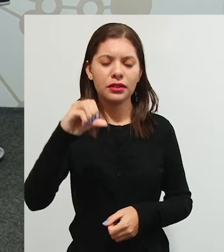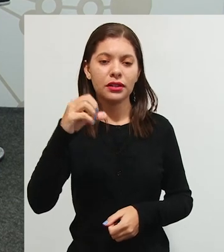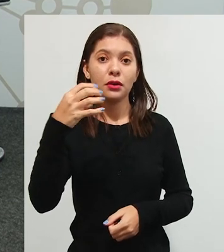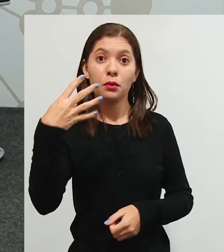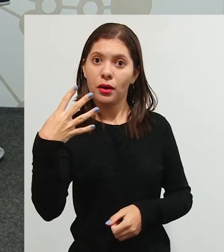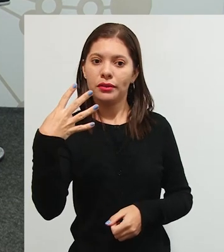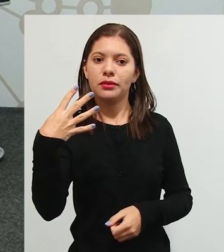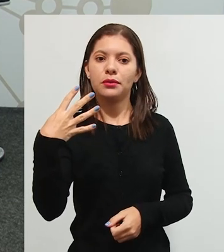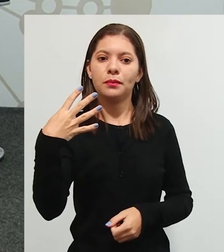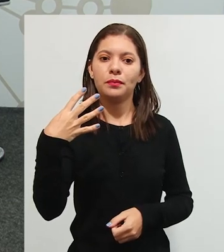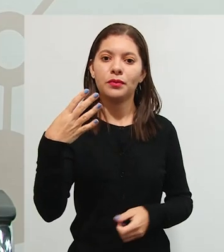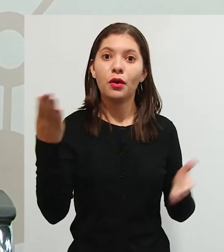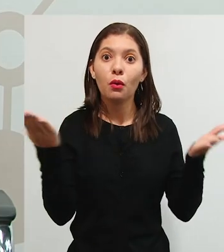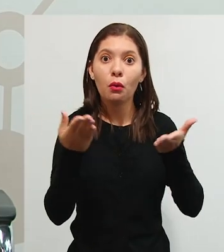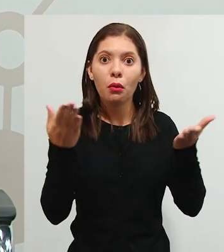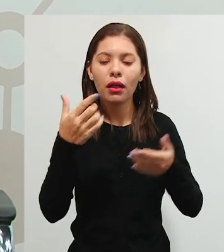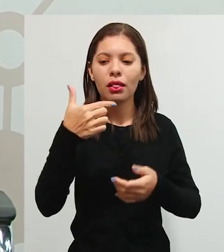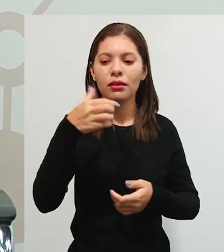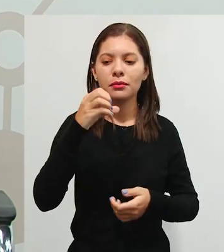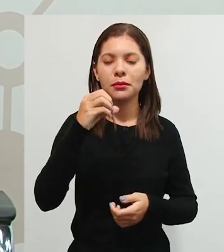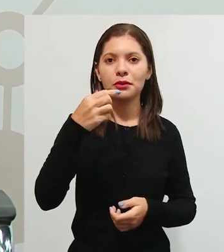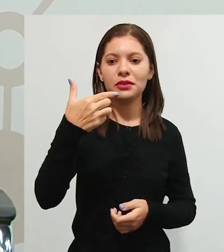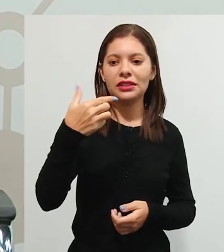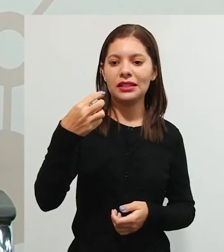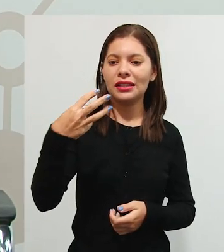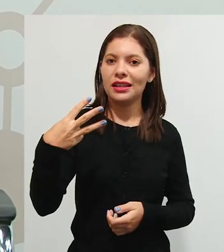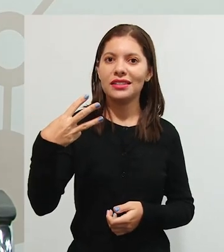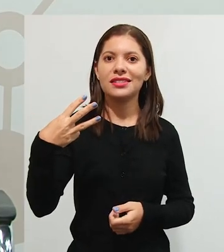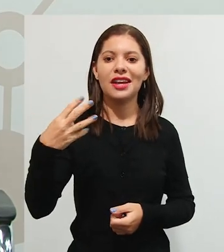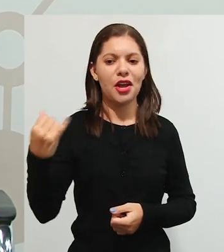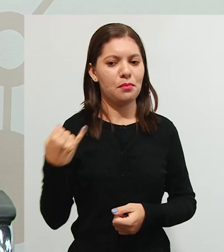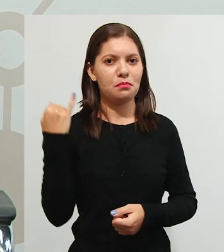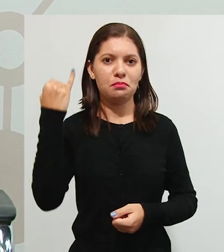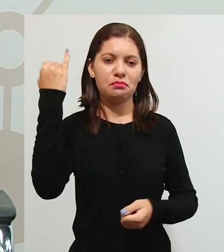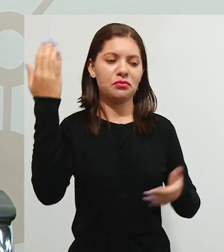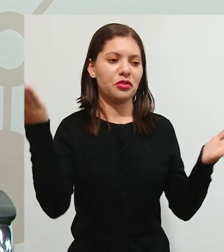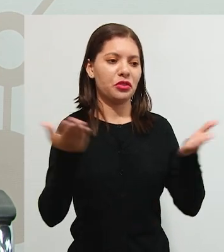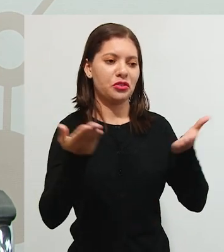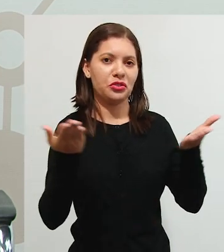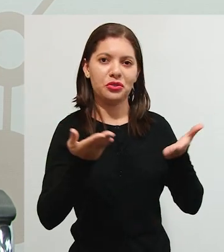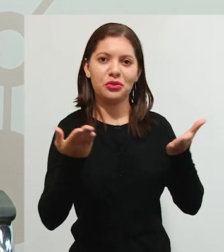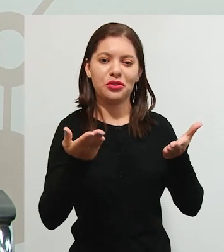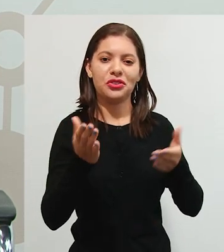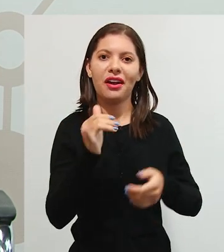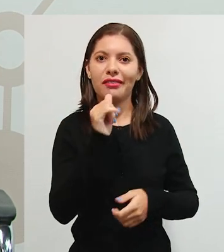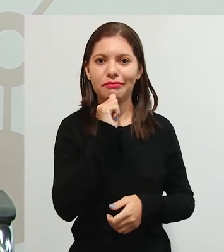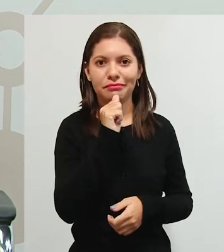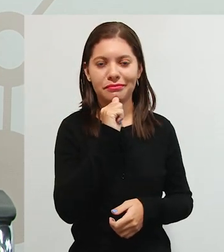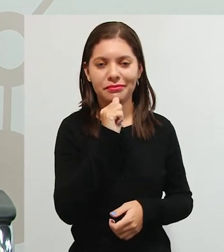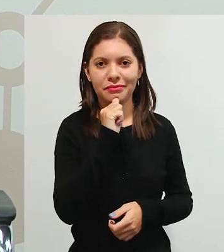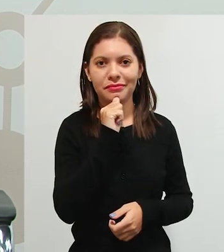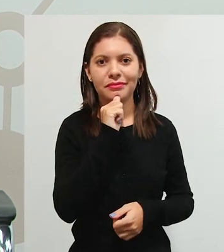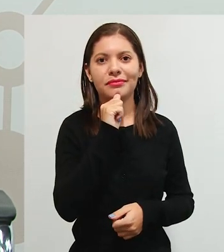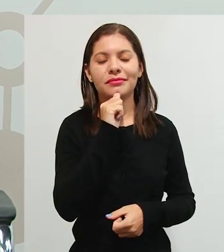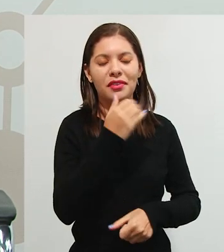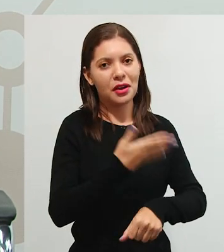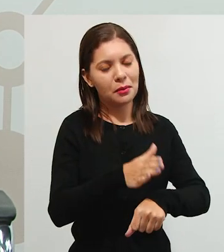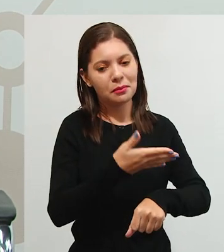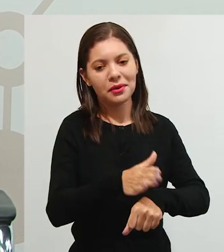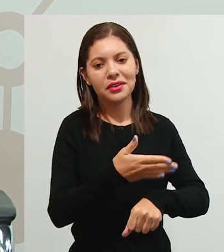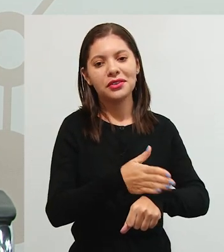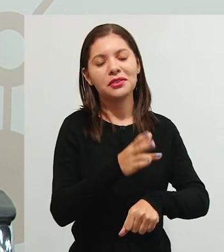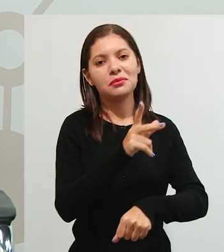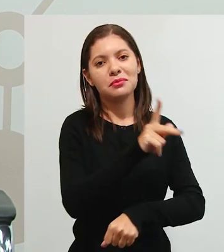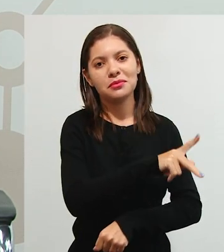nós estamos em 2023 e o quanto que não é útil pra nós né entendermos e isso é a nossa prática né a prática do